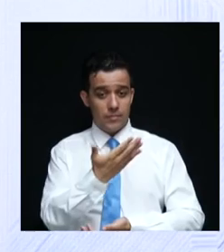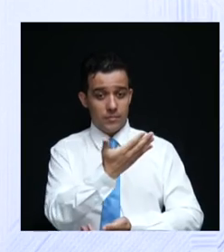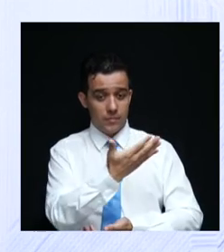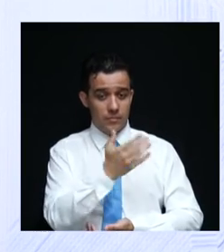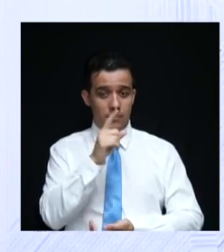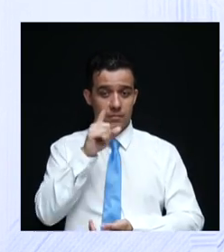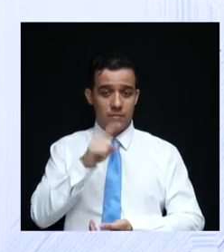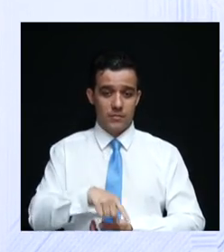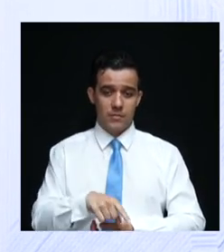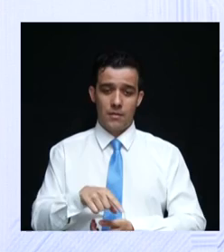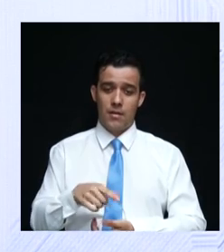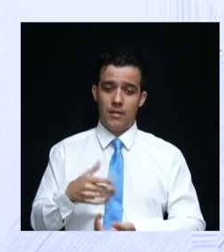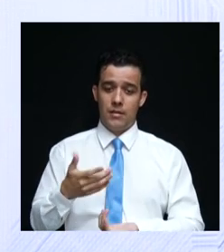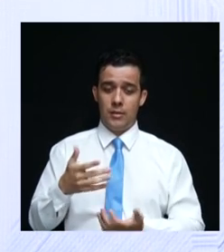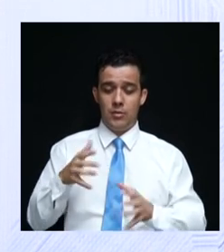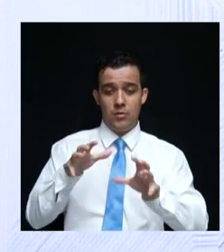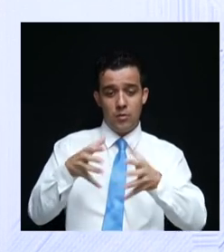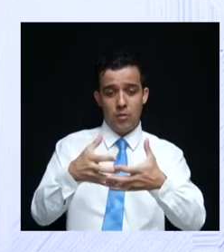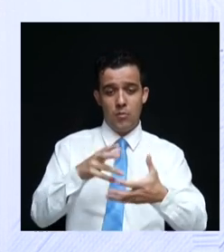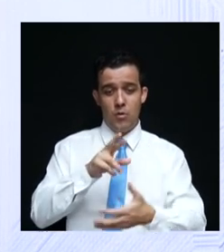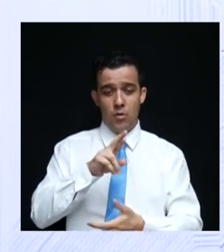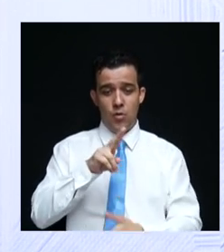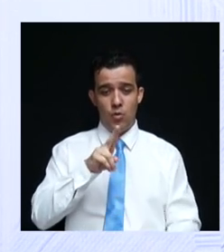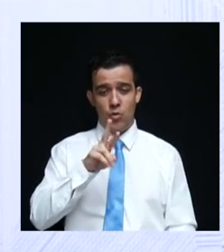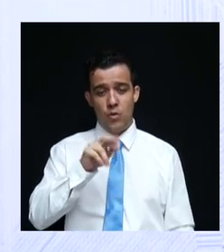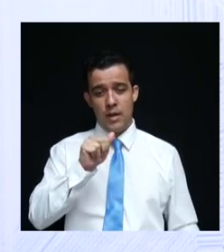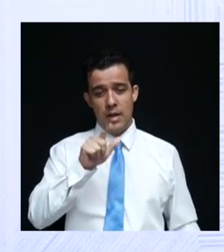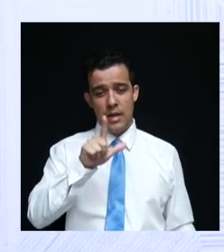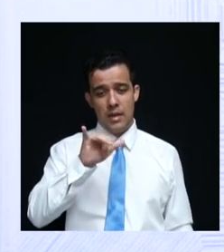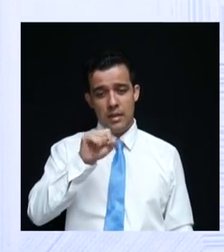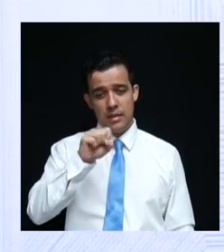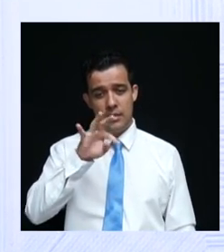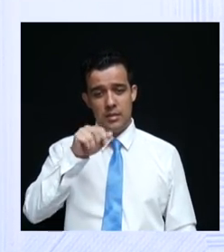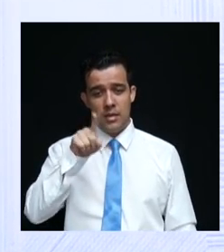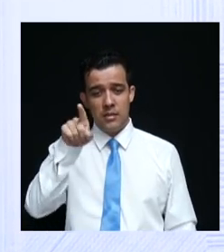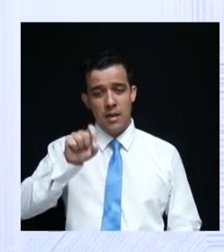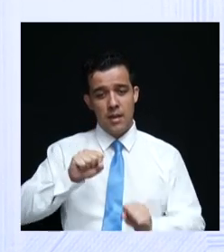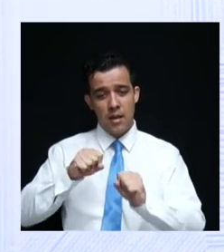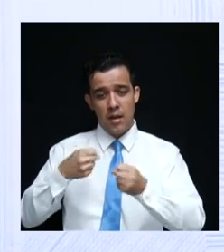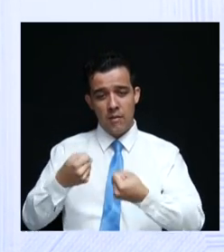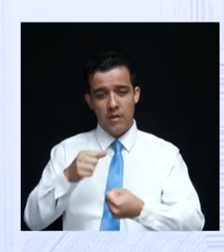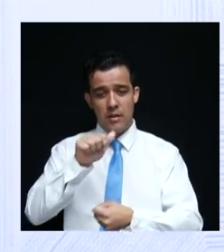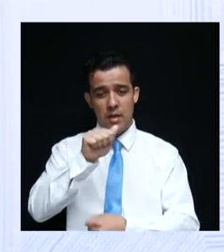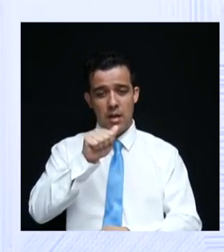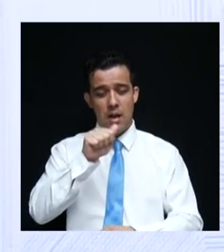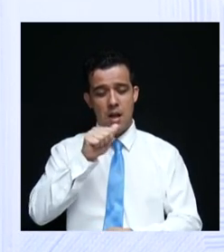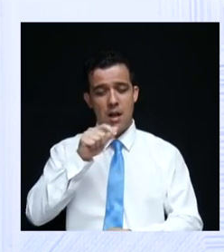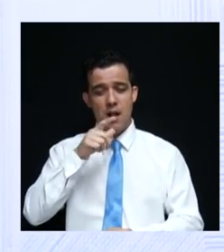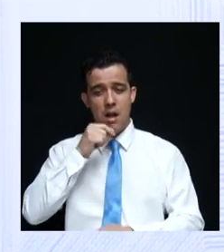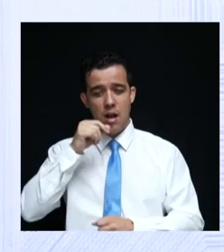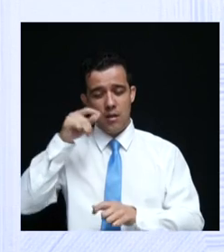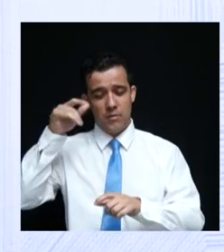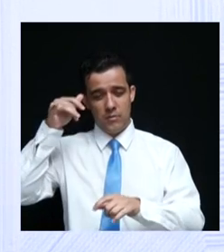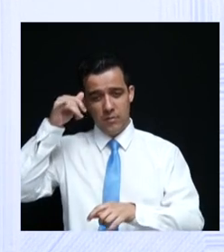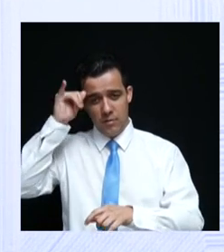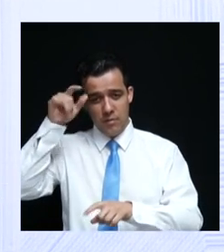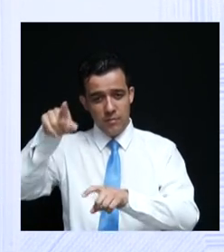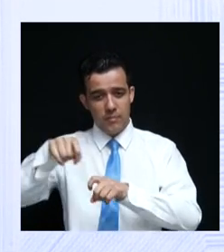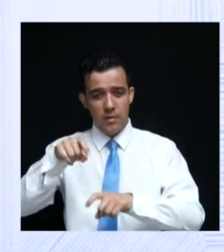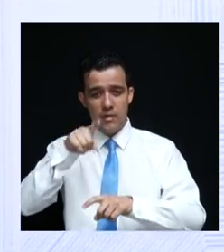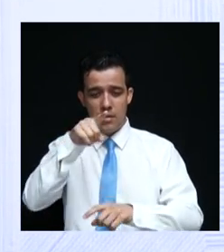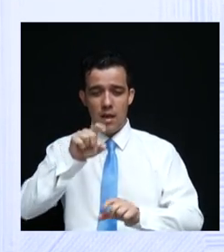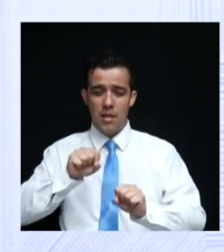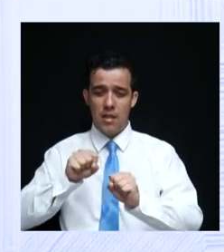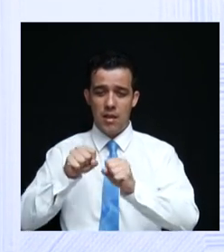bancada ruralista, candidato. O senhor defende o agronegócio, o senhor defende o agrotóxico livremente.